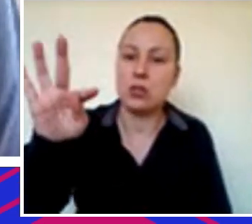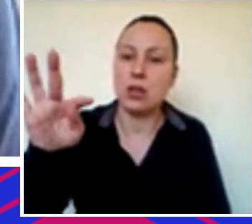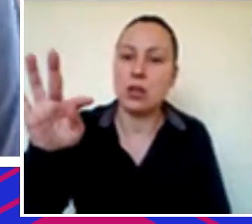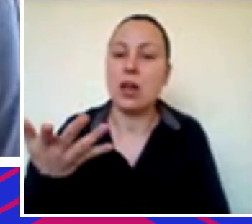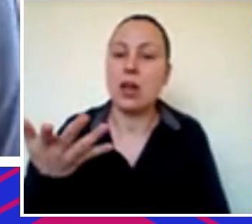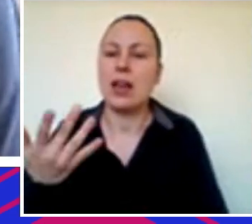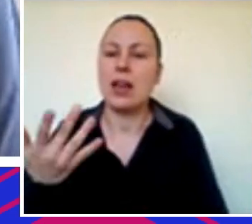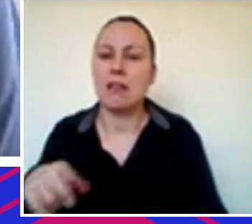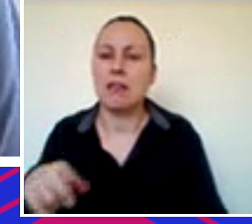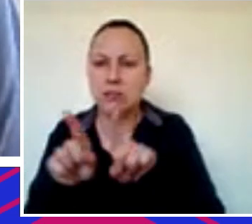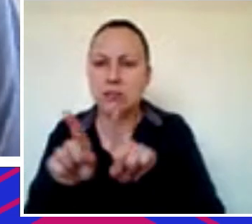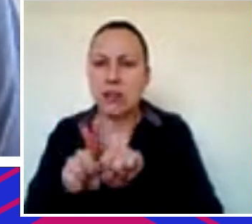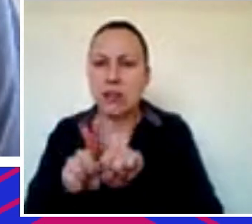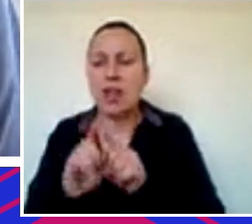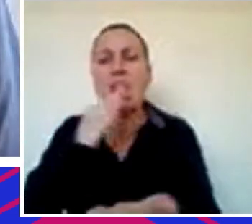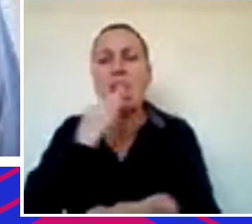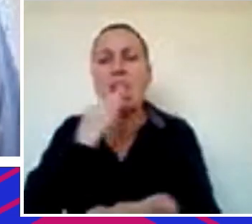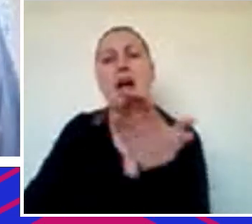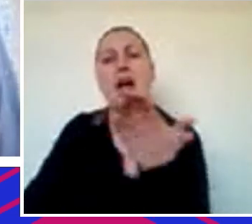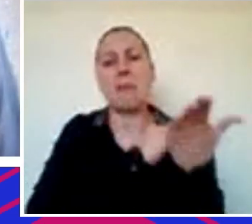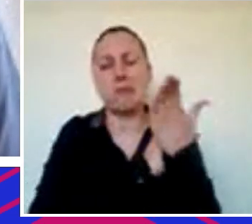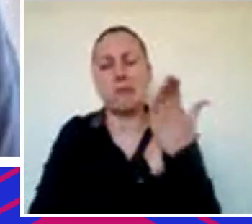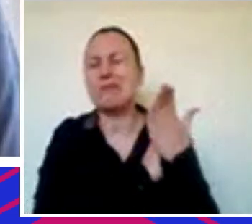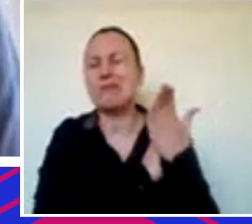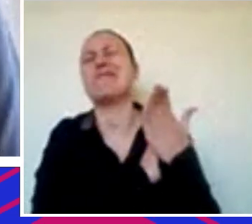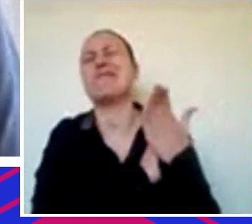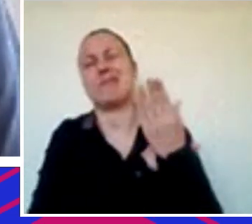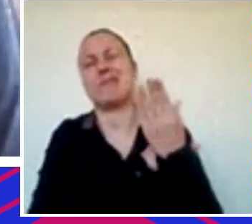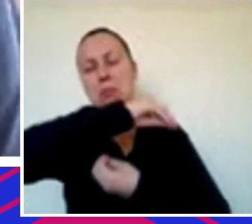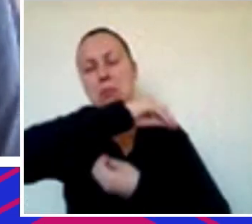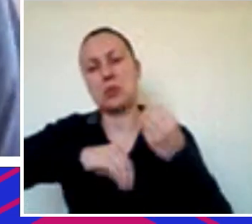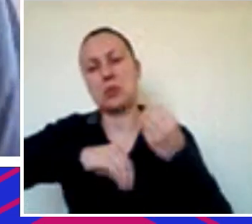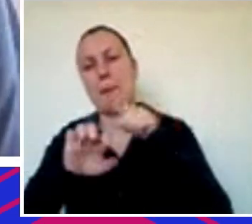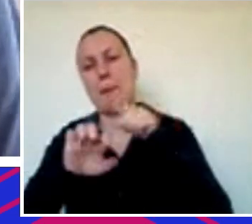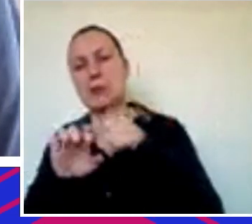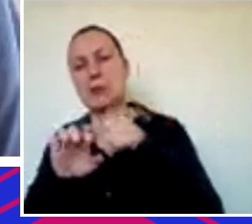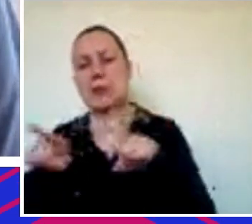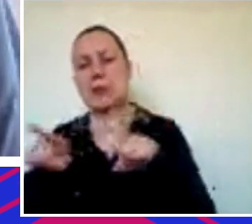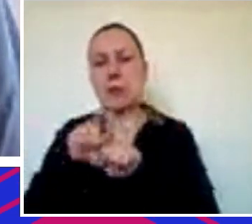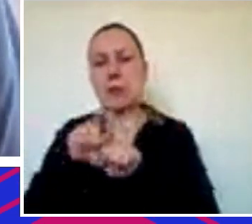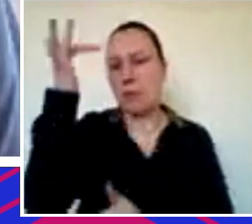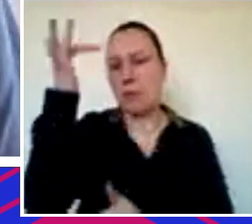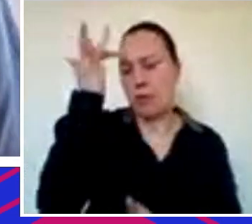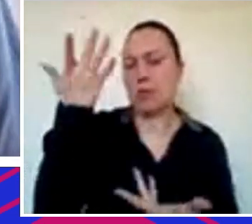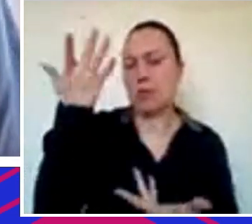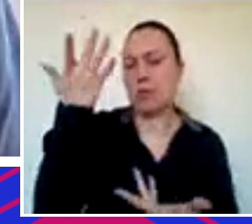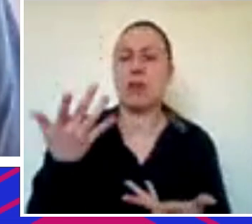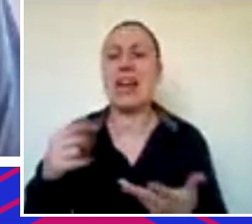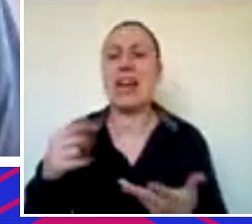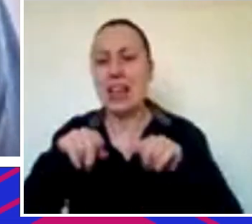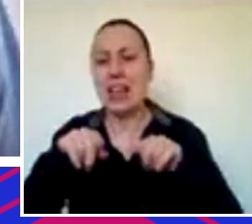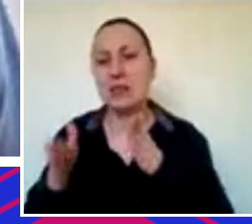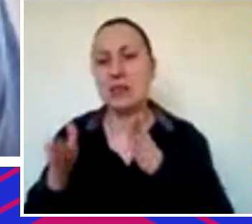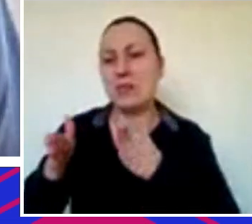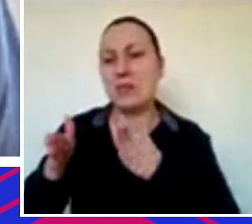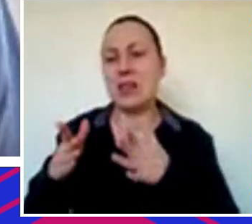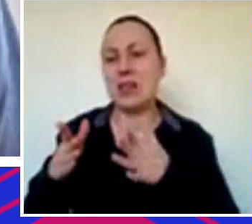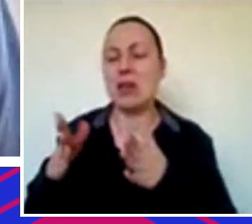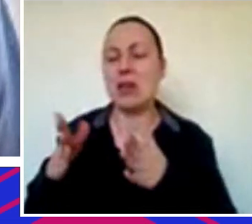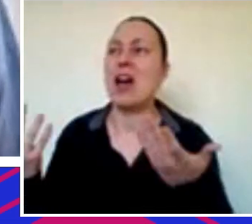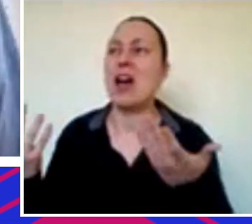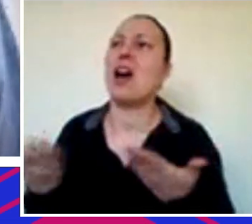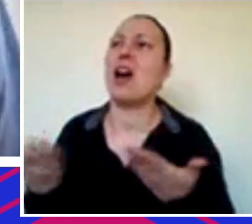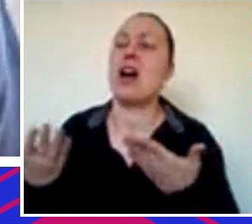grande apoiador da nossa companhia, um cara que mistura esse negócio de empreendedor com companhias maduras, então, eu acho que essa é a fase que a gente está agora, a gente